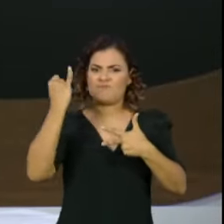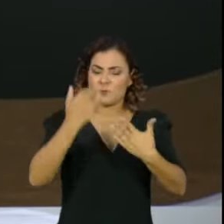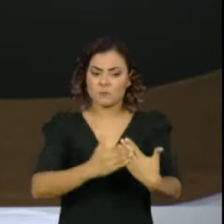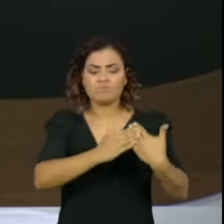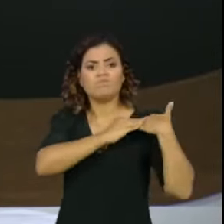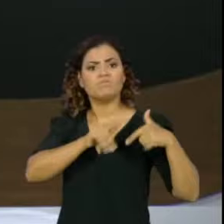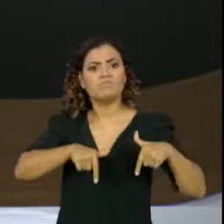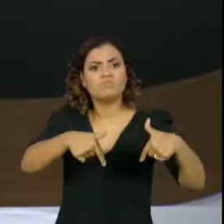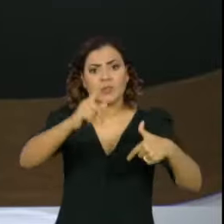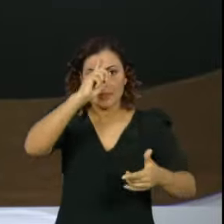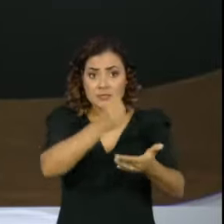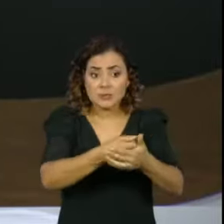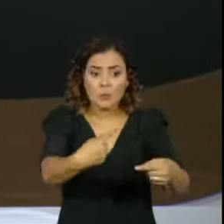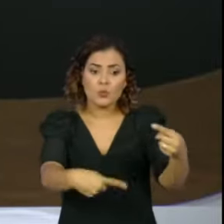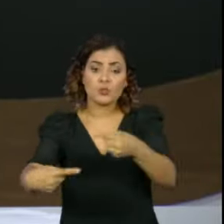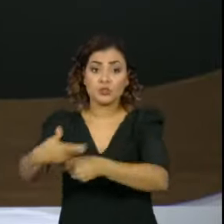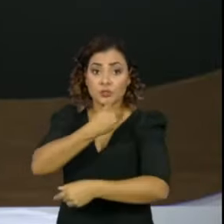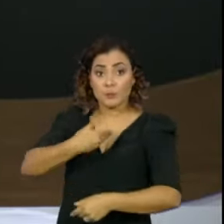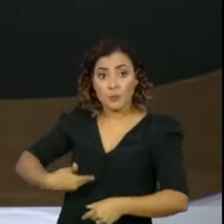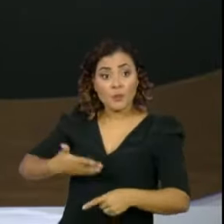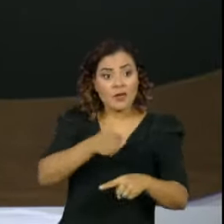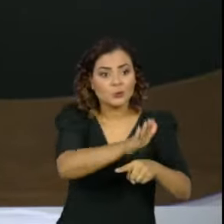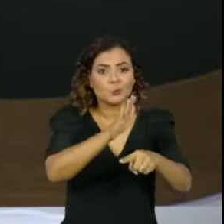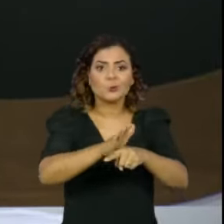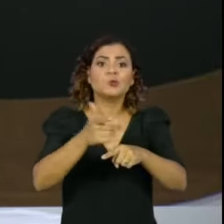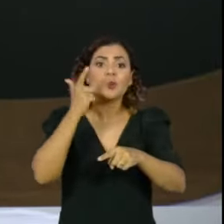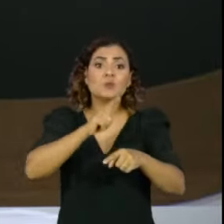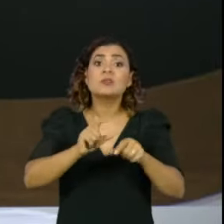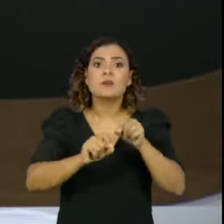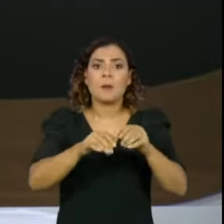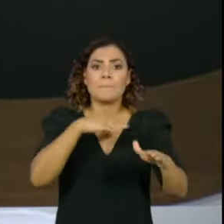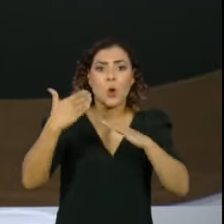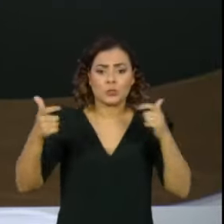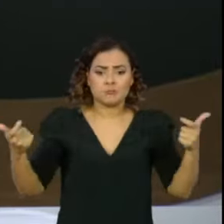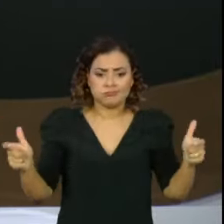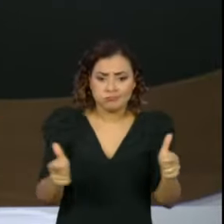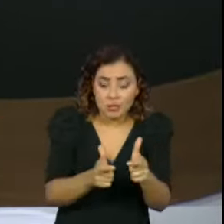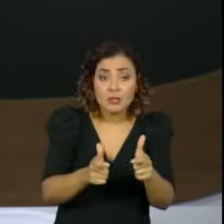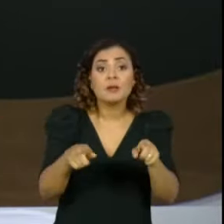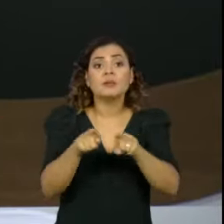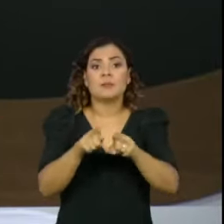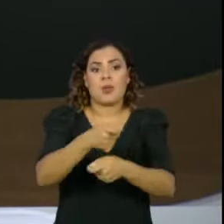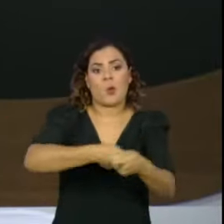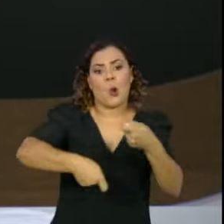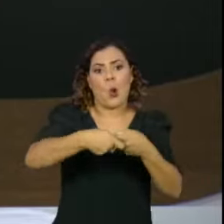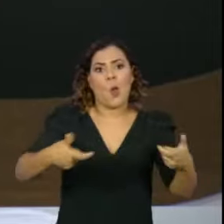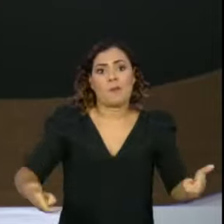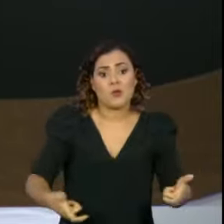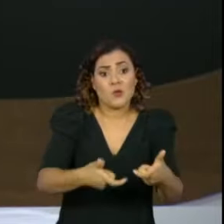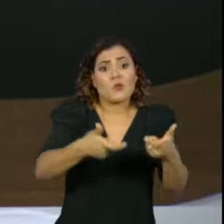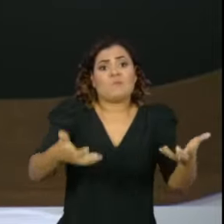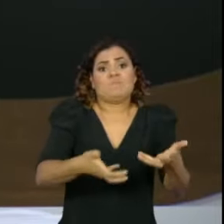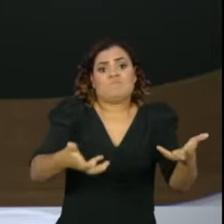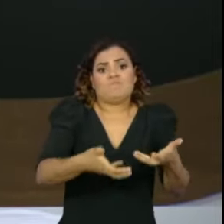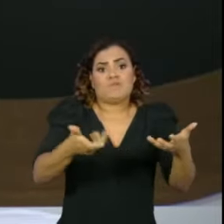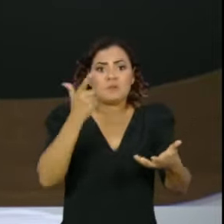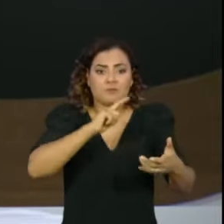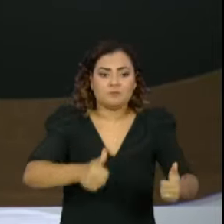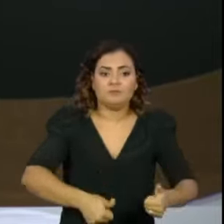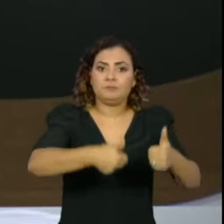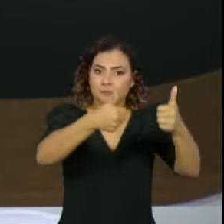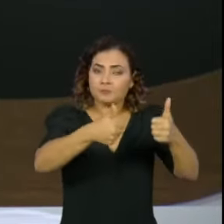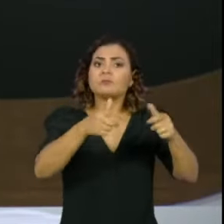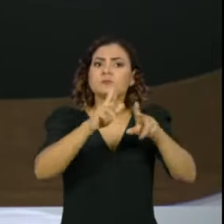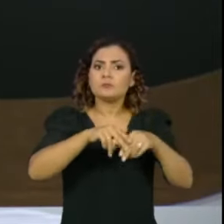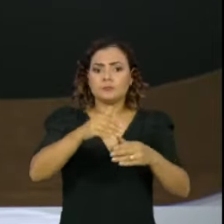na definição de políticas públicas que ajudem a diminuir as mortes e o impacto econômico para a sociedade. O Congresso deve